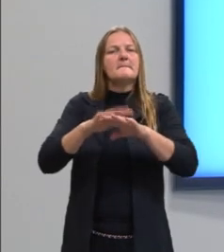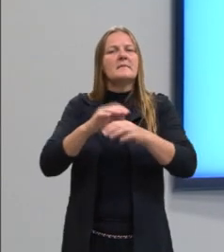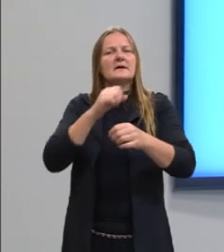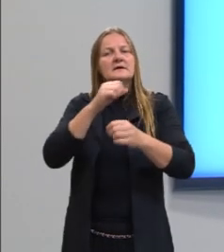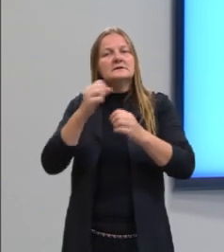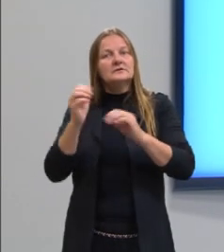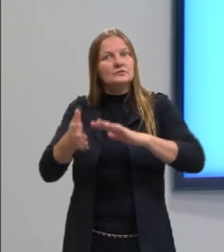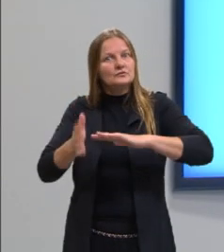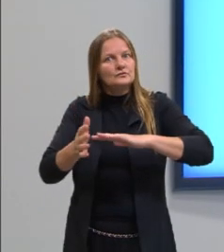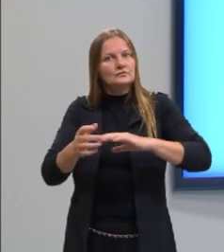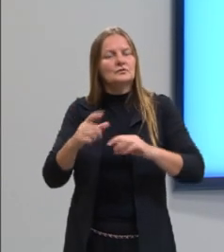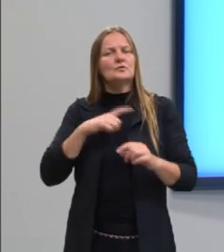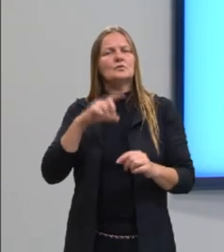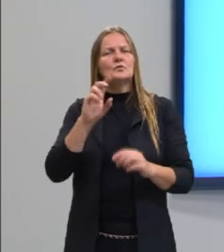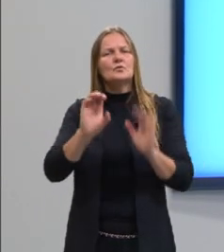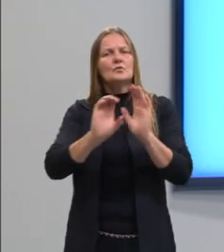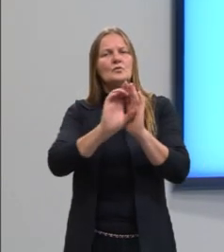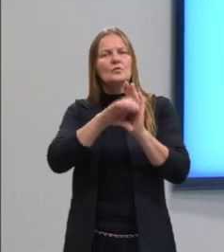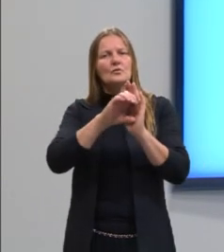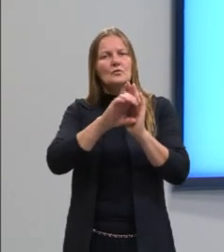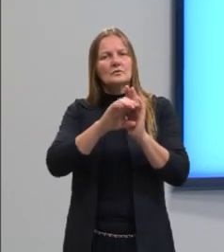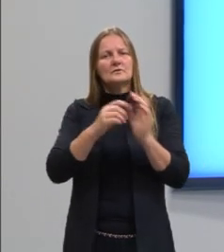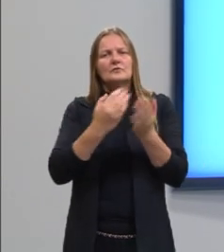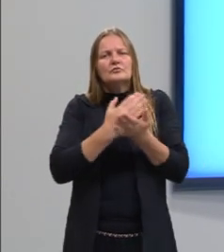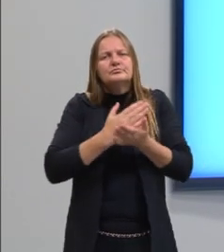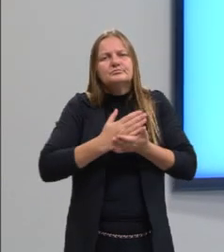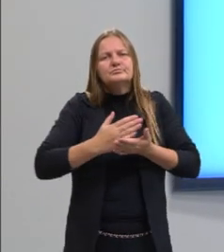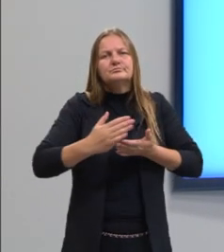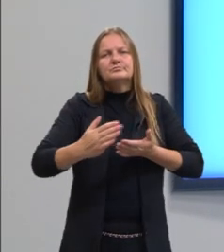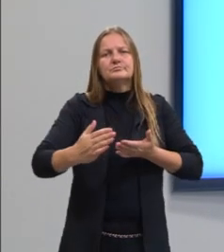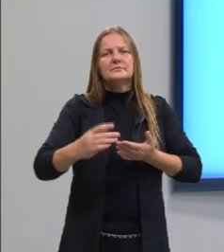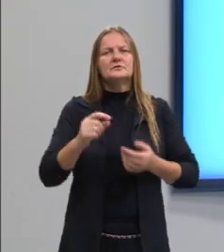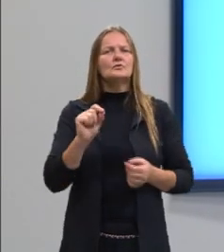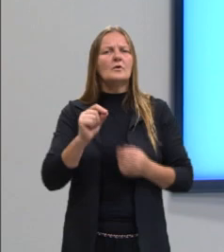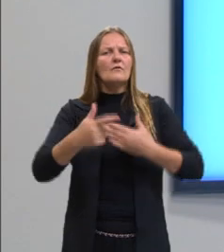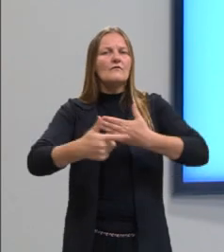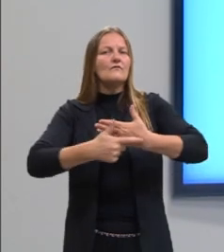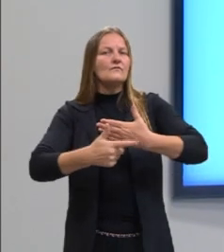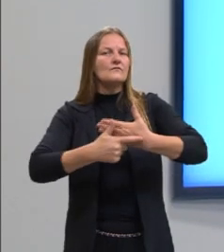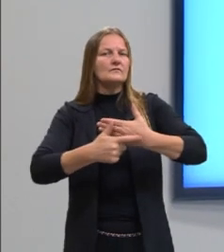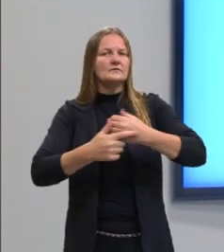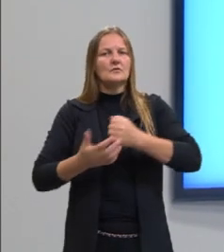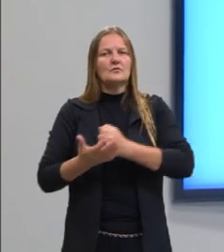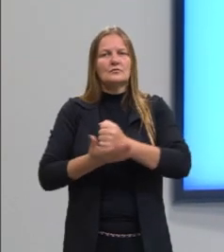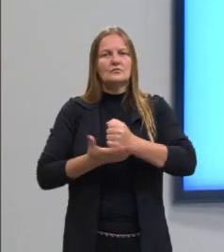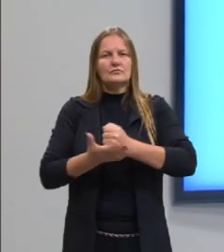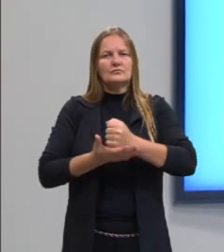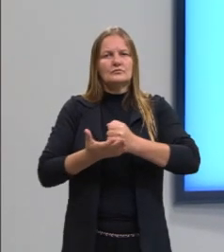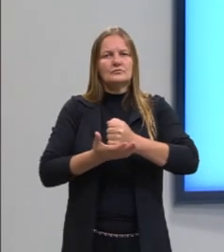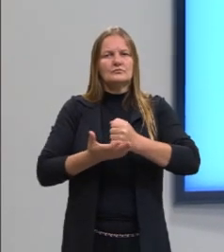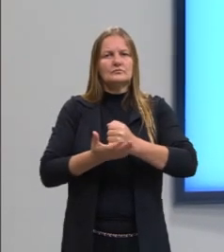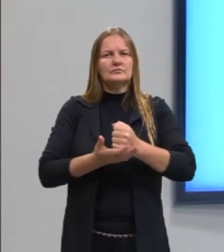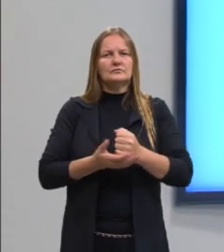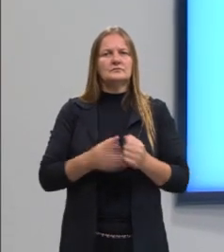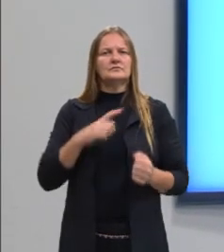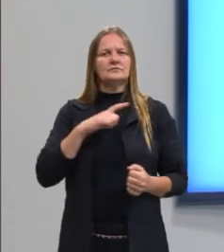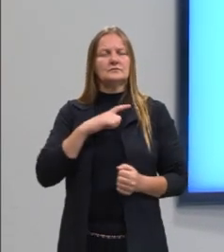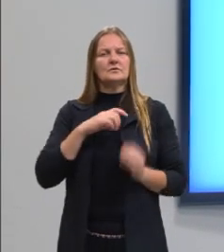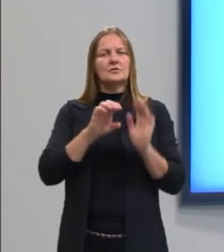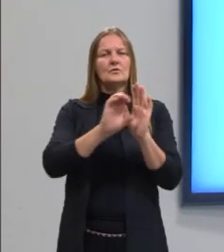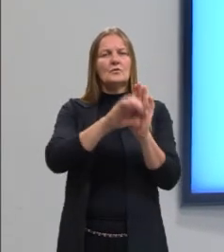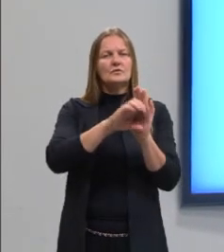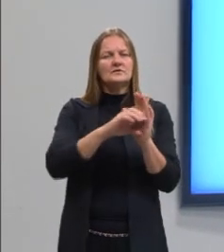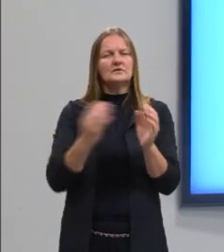um dos conceitos utilizados como ponto de partida e que servem de base para a definição dos outros conceitos